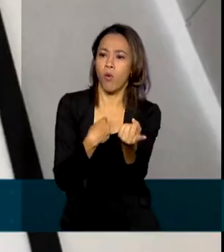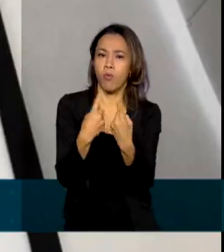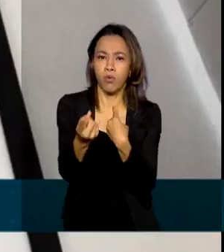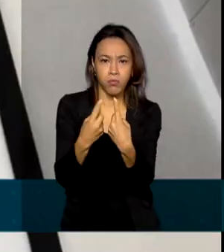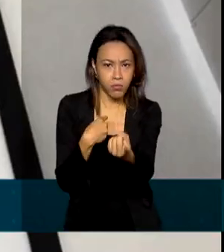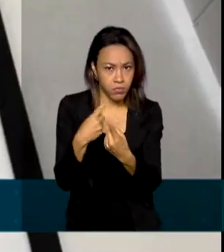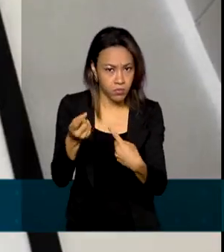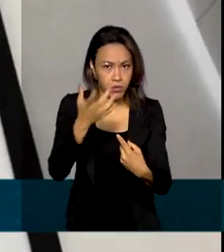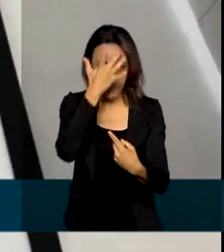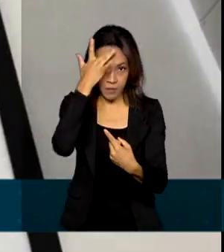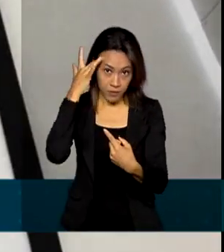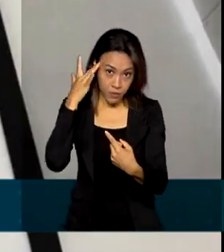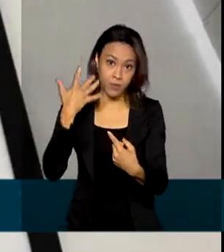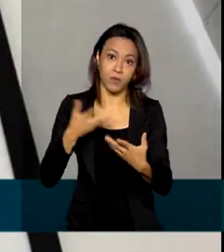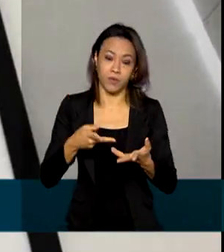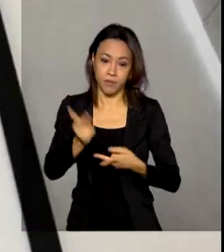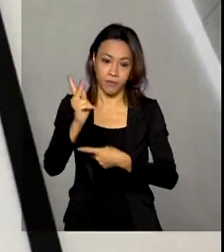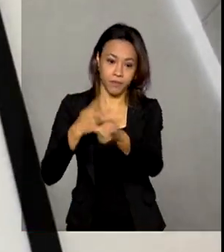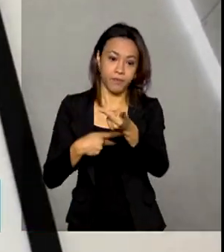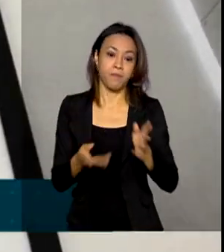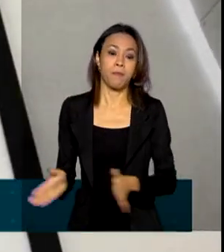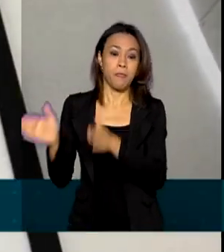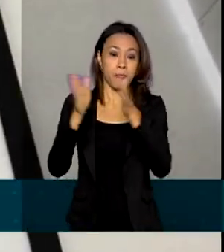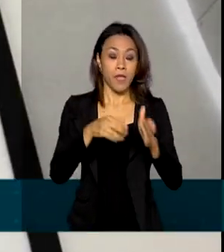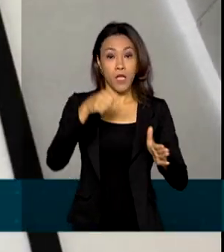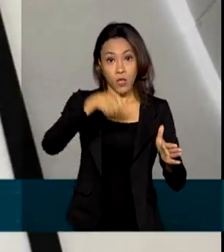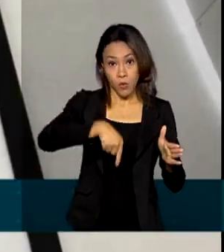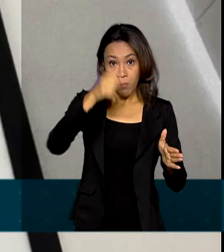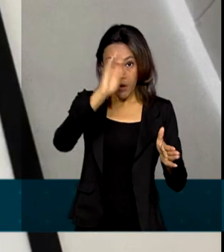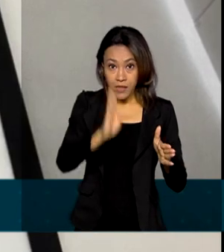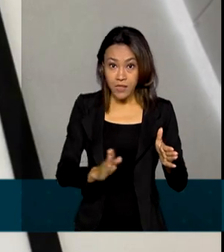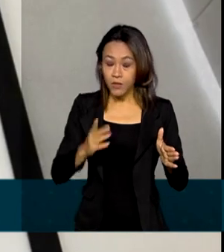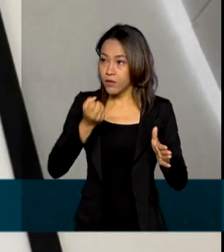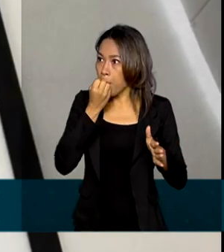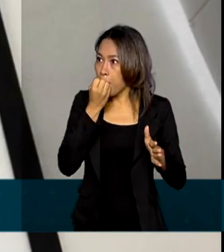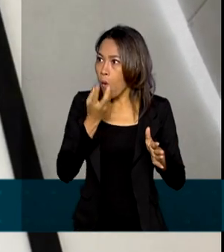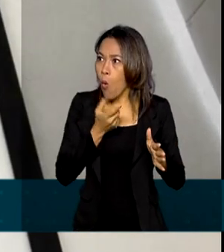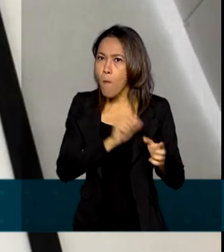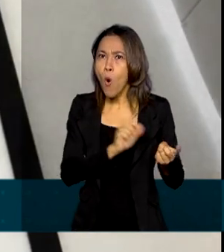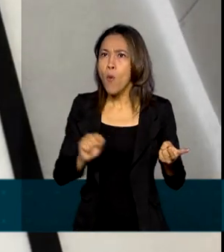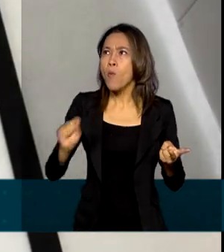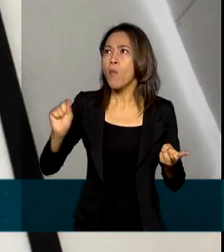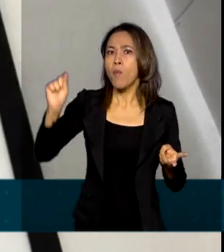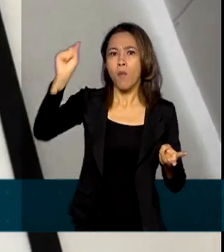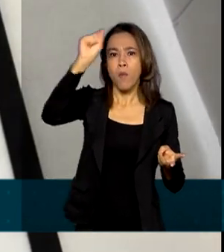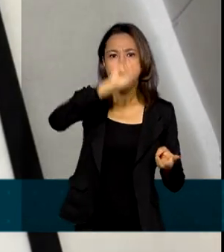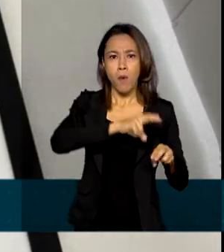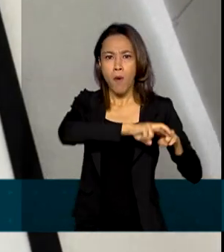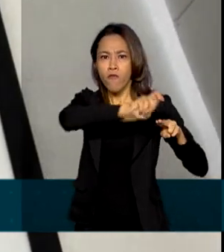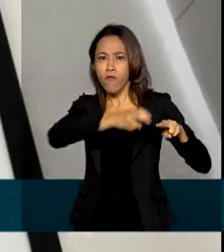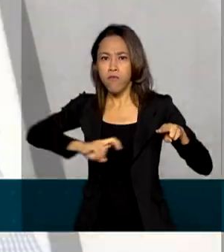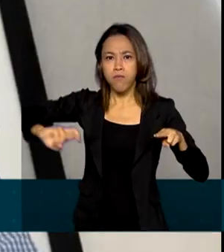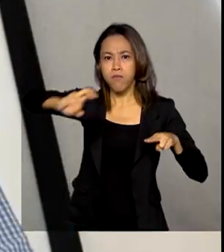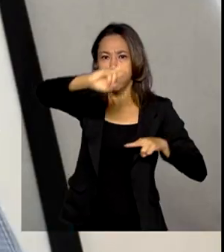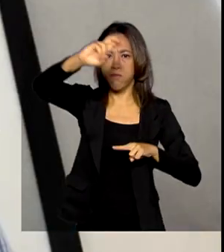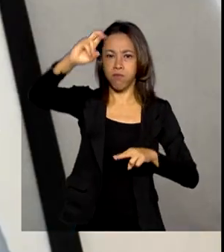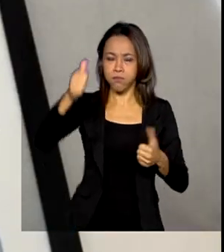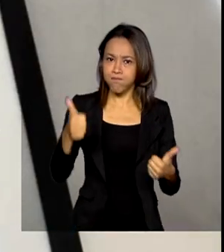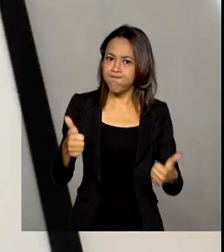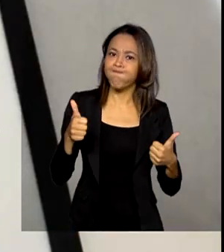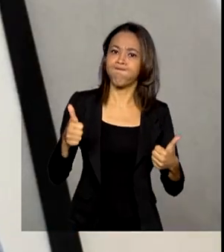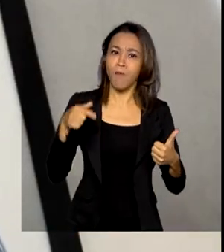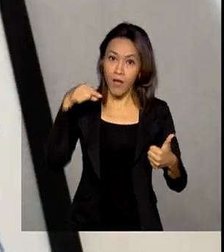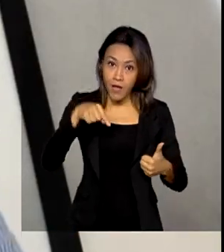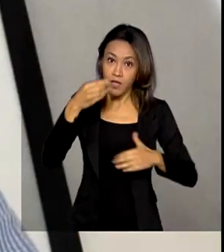passageiro. O setor ferroviário hoje está vivendo um boom de investimentos e um ciclo absolutamente virtuoso. Esses